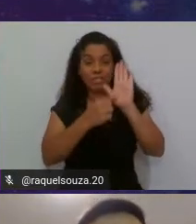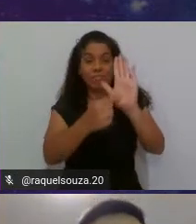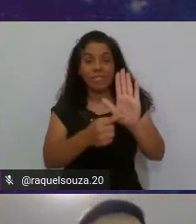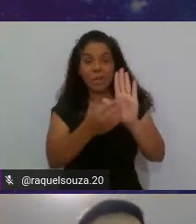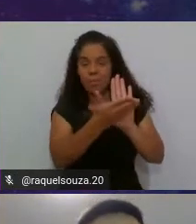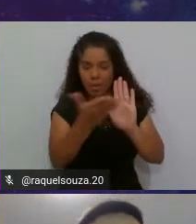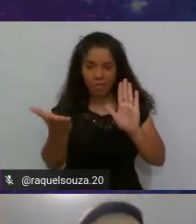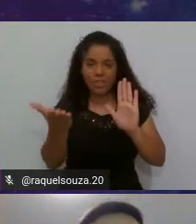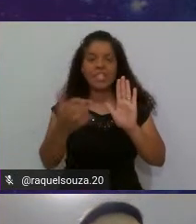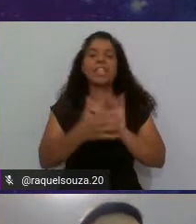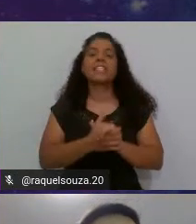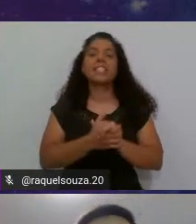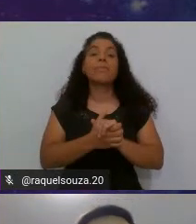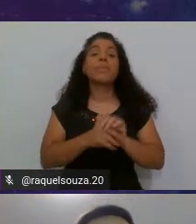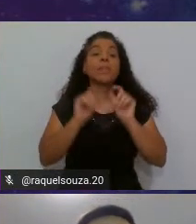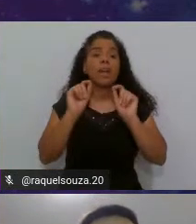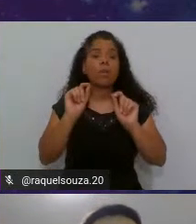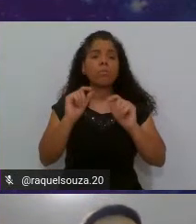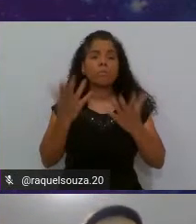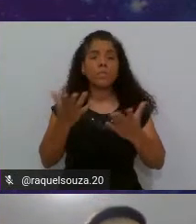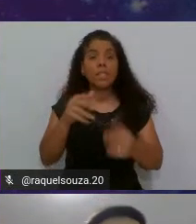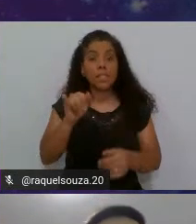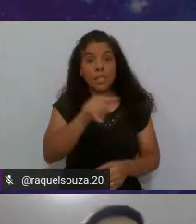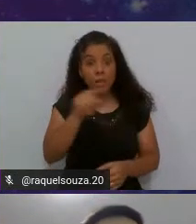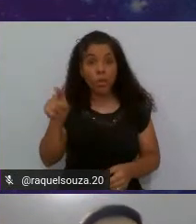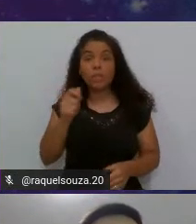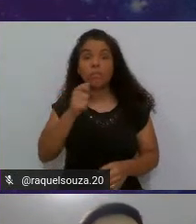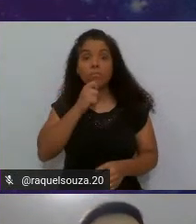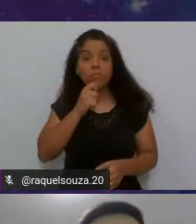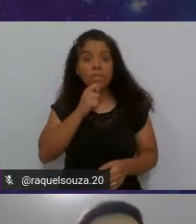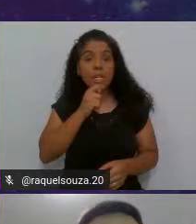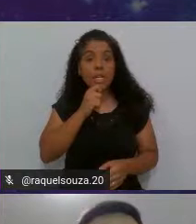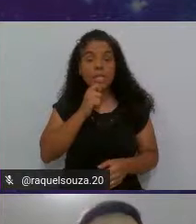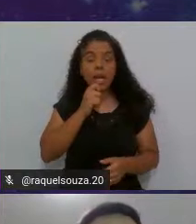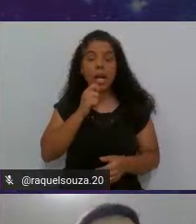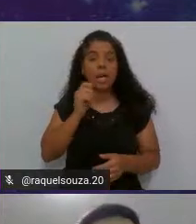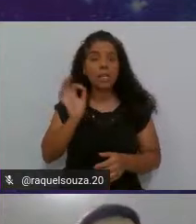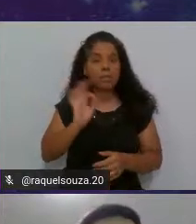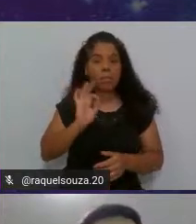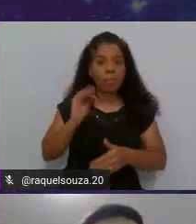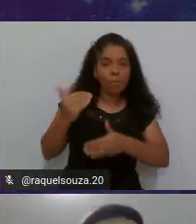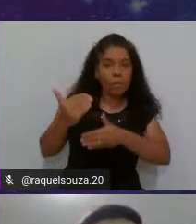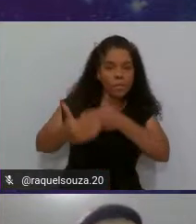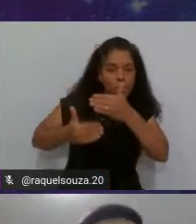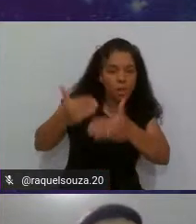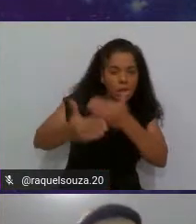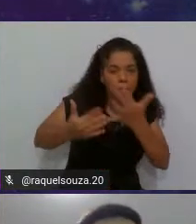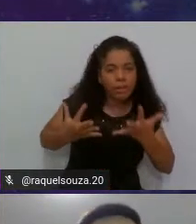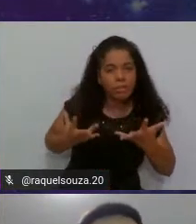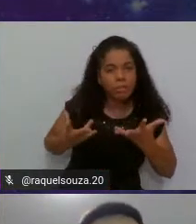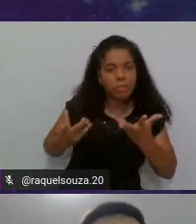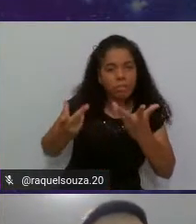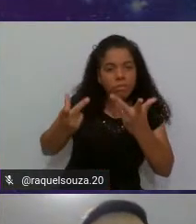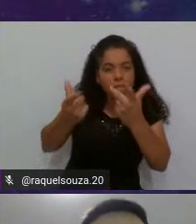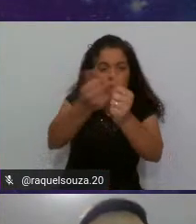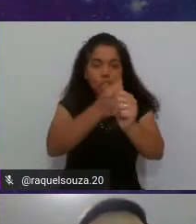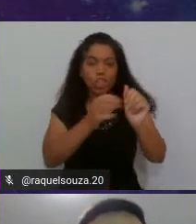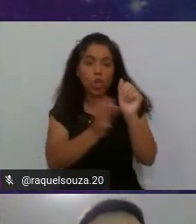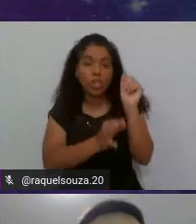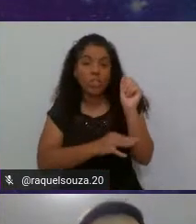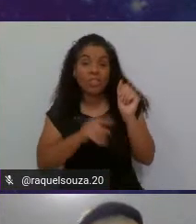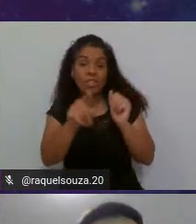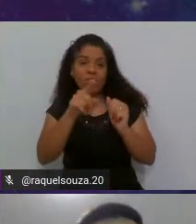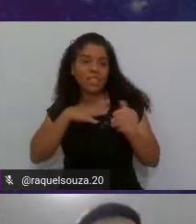vocês, né? Que é o seguinte, se você ainda não está desenvolvendo suas habilidades de codificação, você está